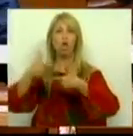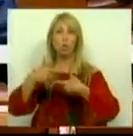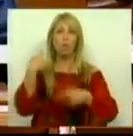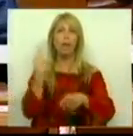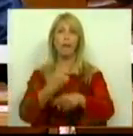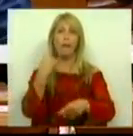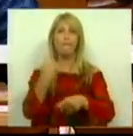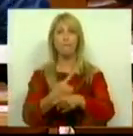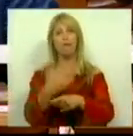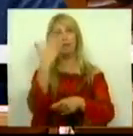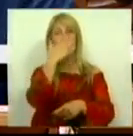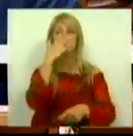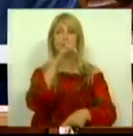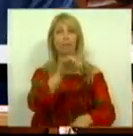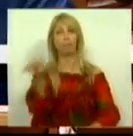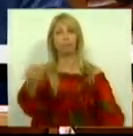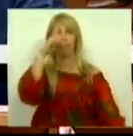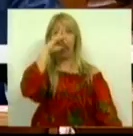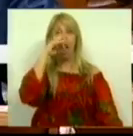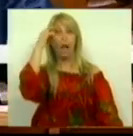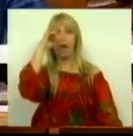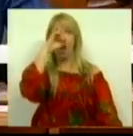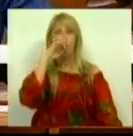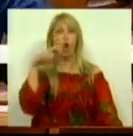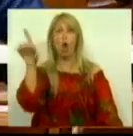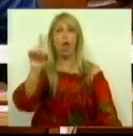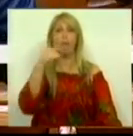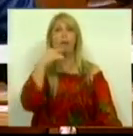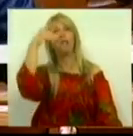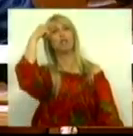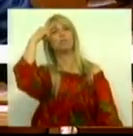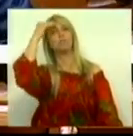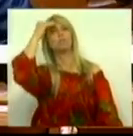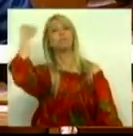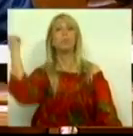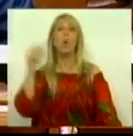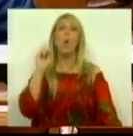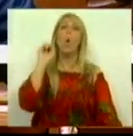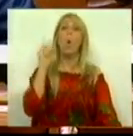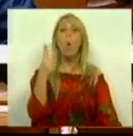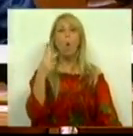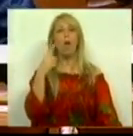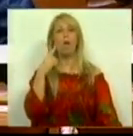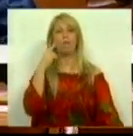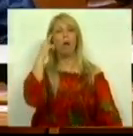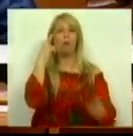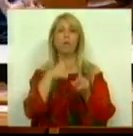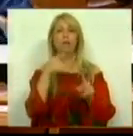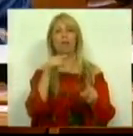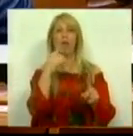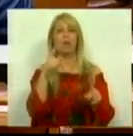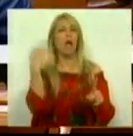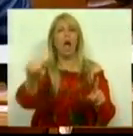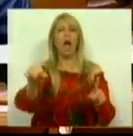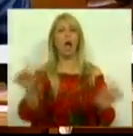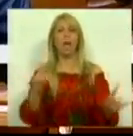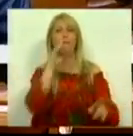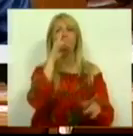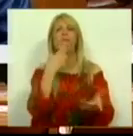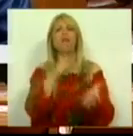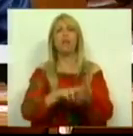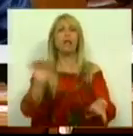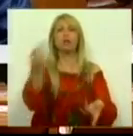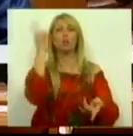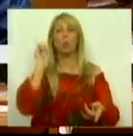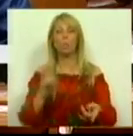abunde a amnésia nas suas hostes ou que, intencionalmente, tente negá-lo. Esta revisão do Código de